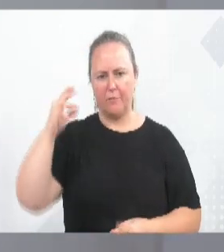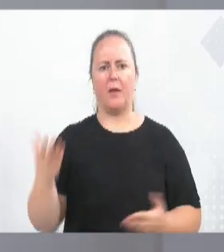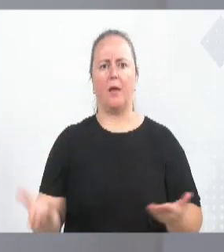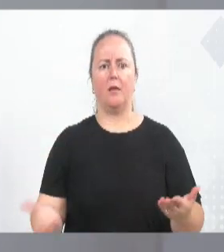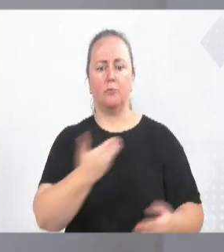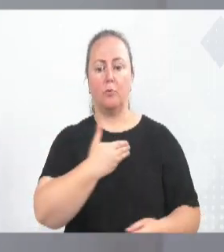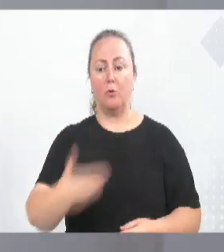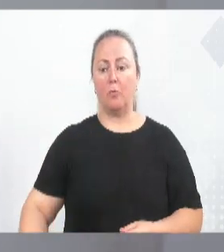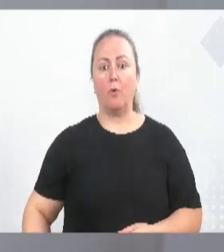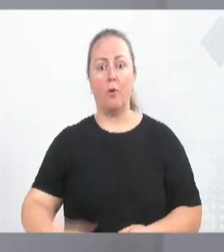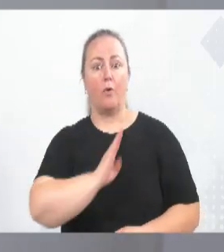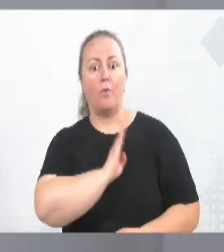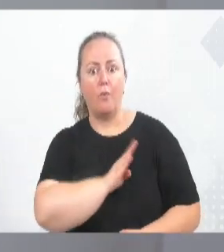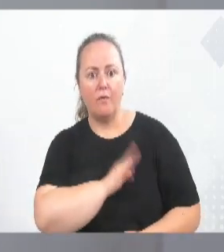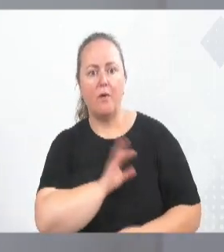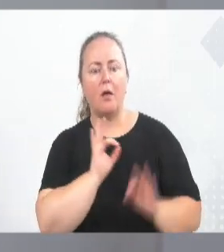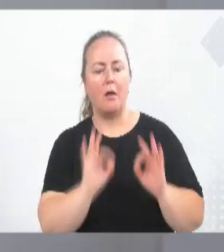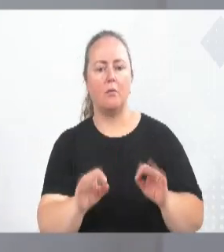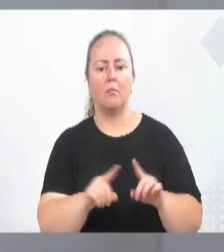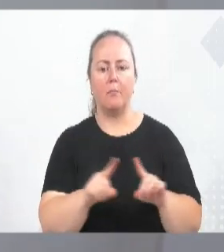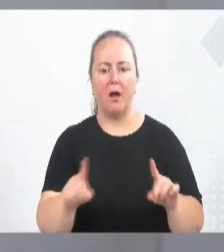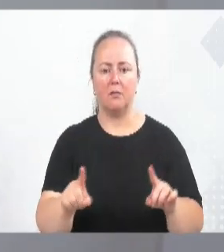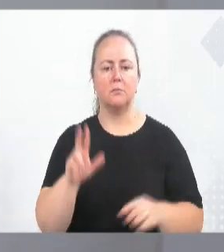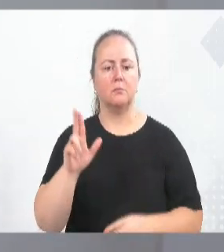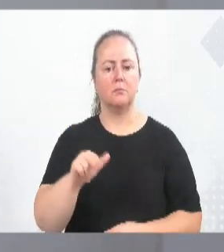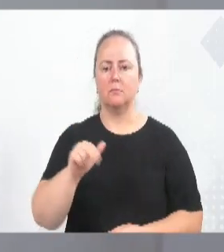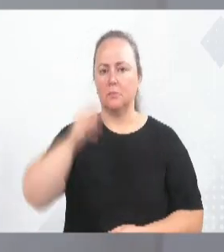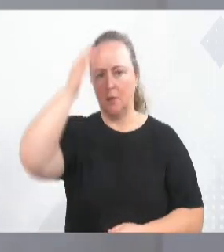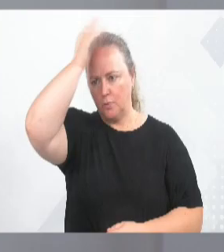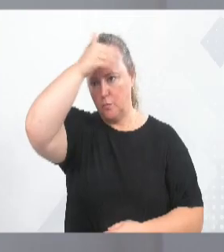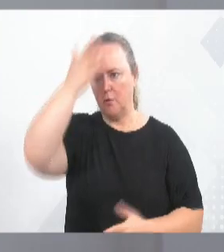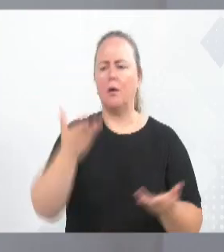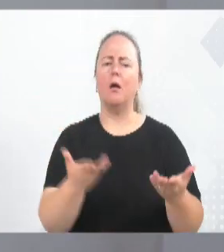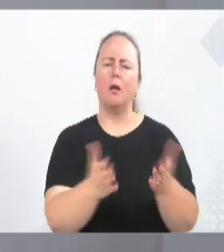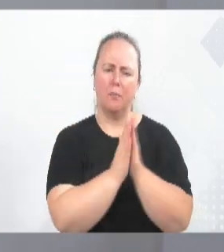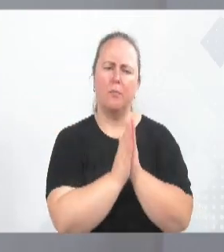Estado reconhecendo, menos o nosso prefeito. Reconhece aí. Faz a gentileza. Obrigado a todos.